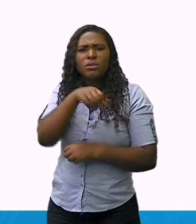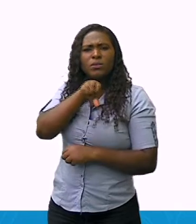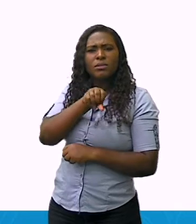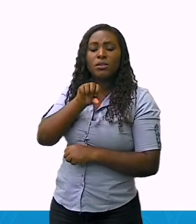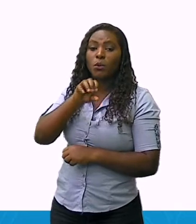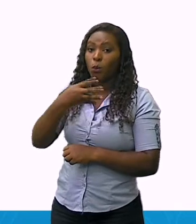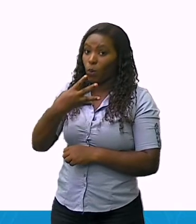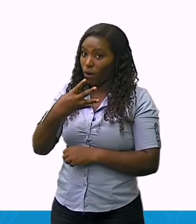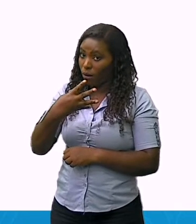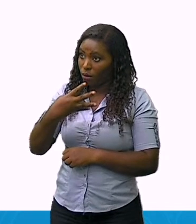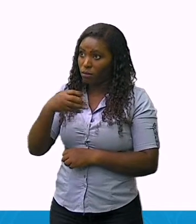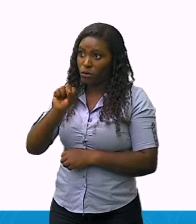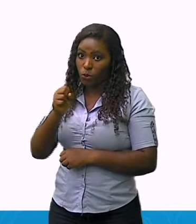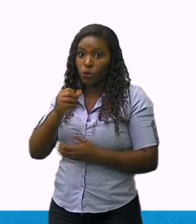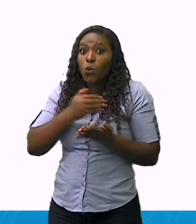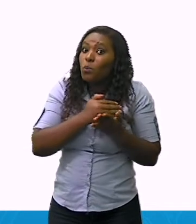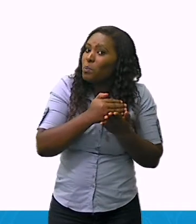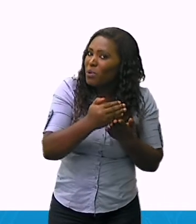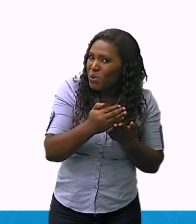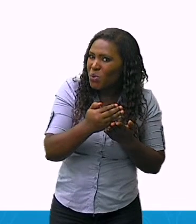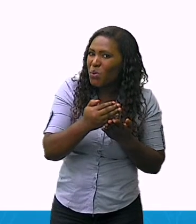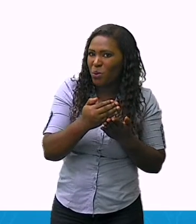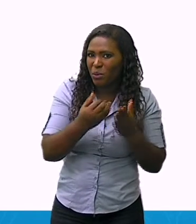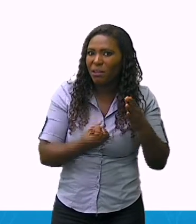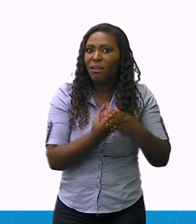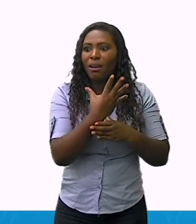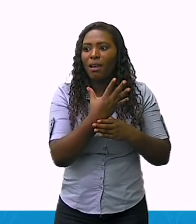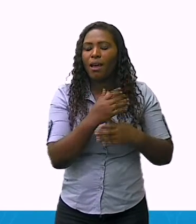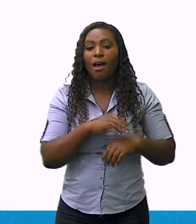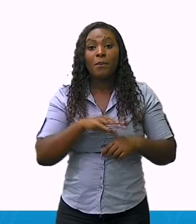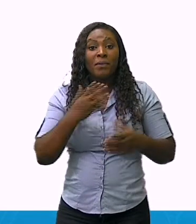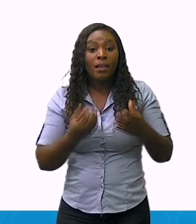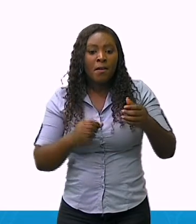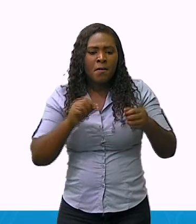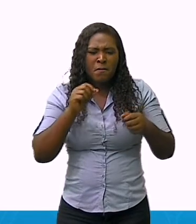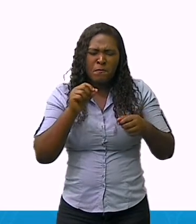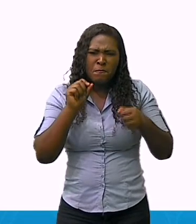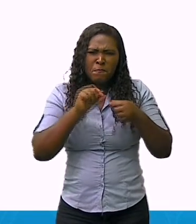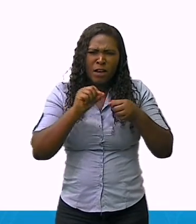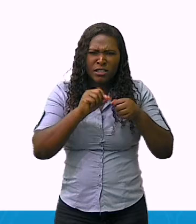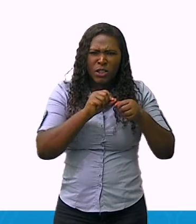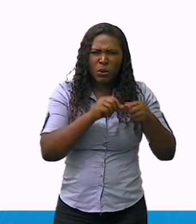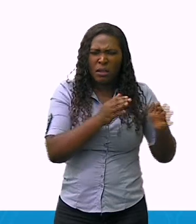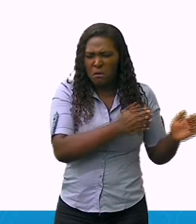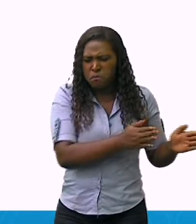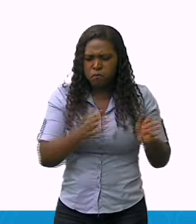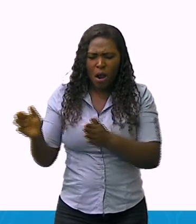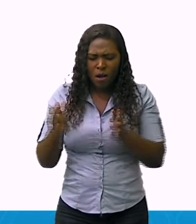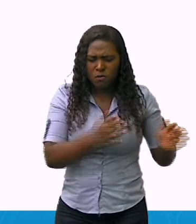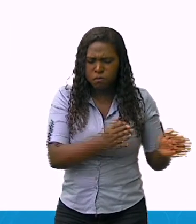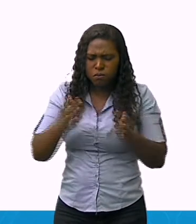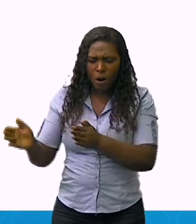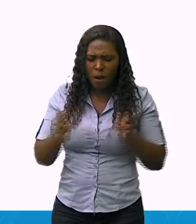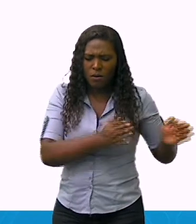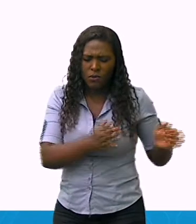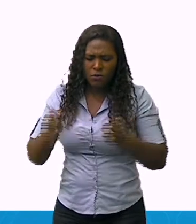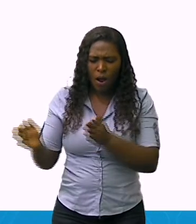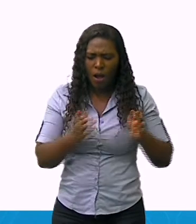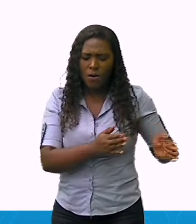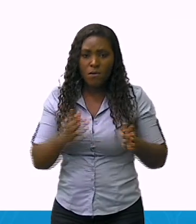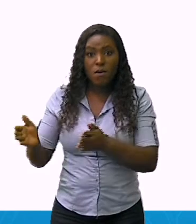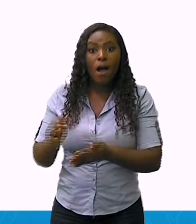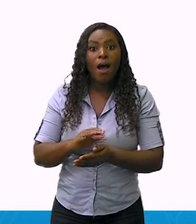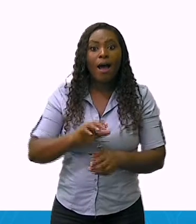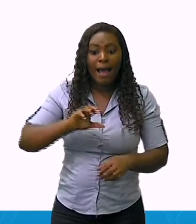ela chegou a produzir 600 sacas de açúcar e 10 mil litros de álcool por dia.